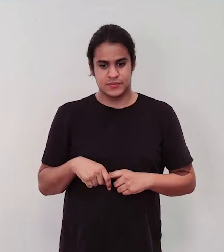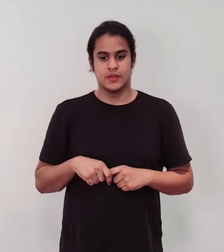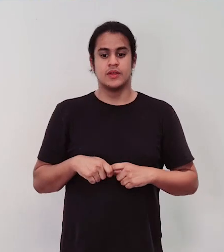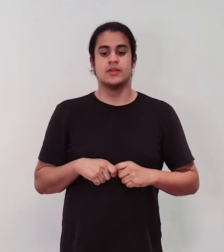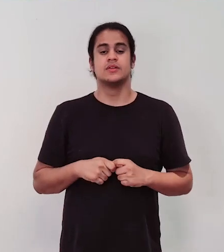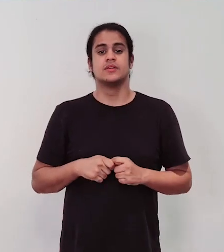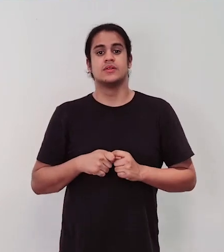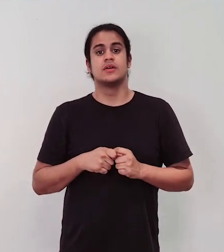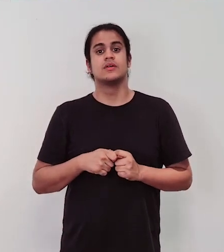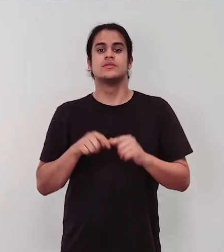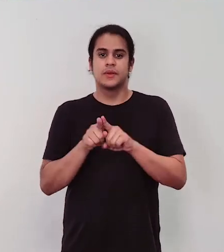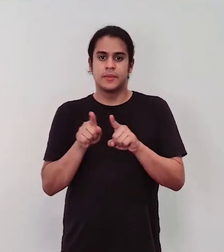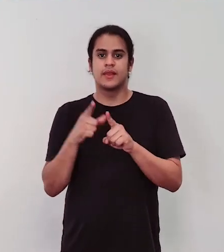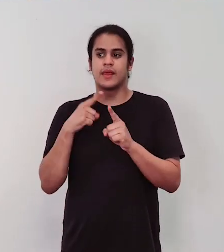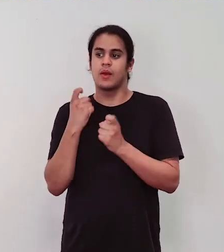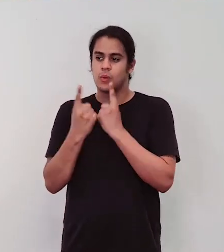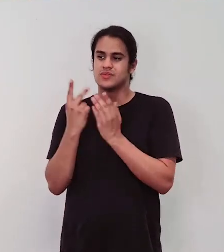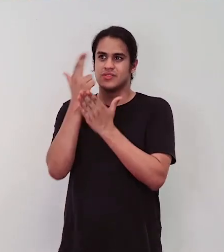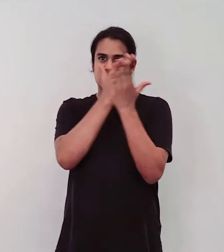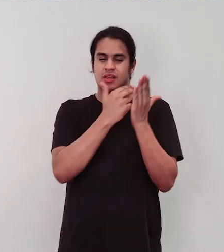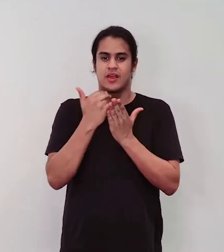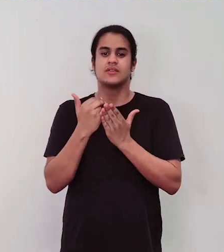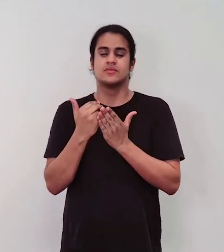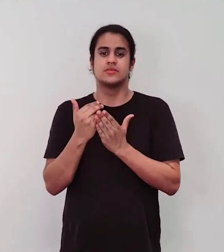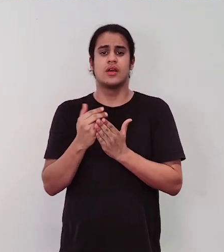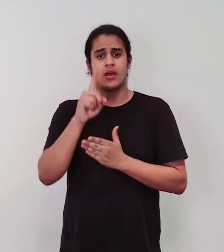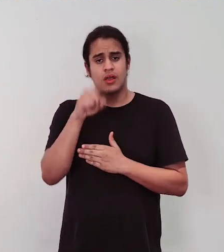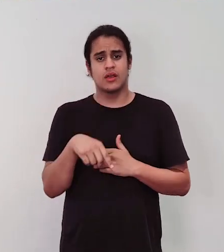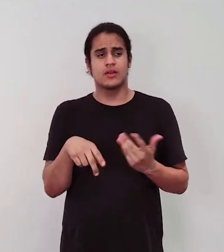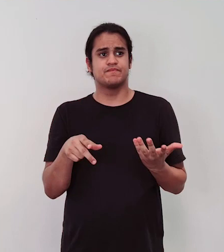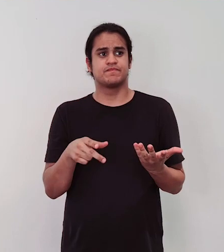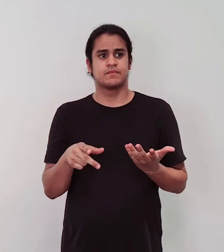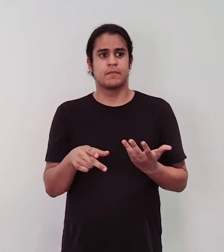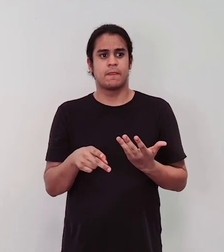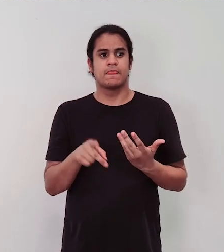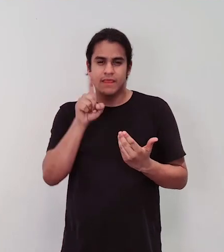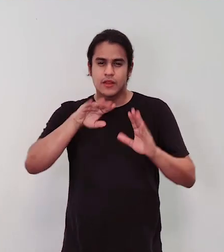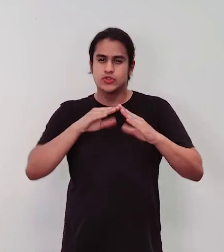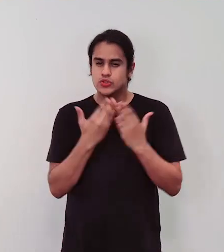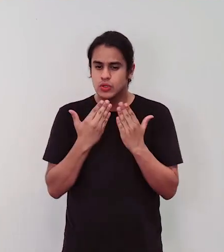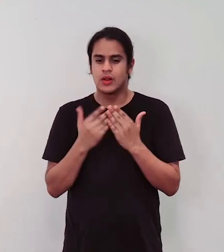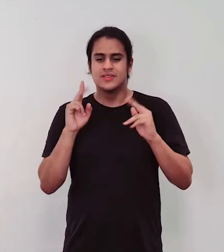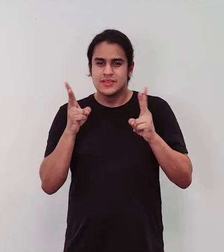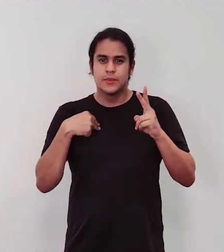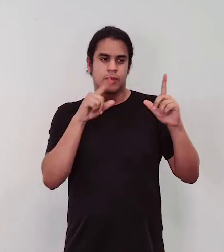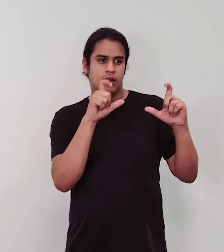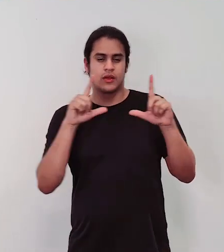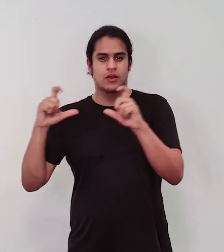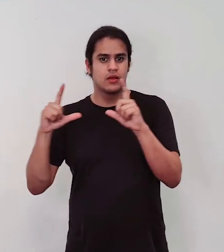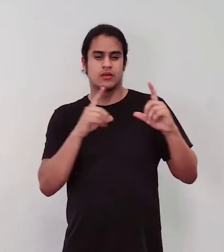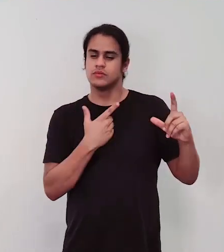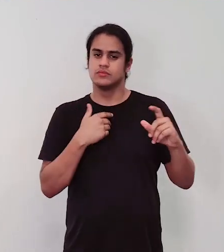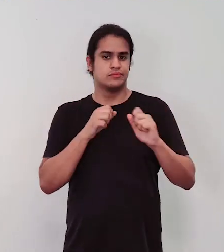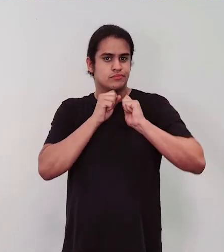a gente já entra num outro ponto que eu quero colocar, que é sobre as imagens que circulam na escola, as imagens que estão